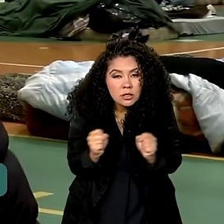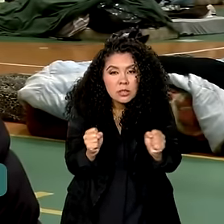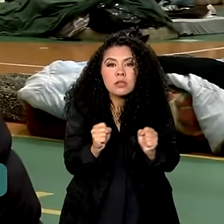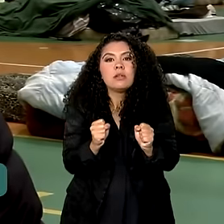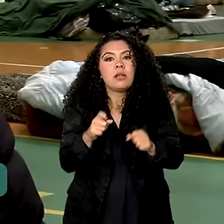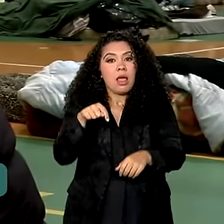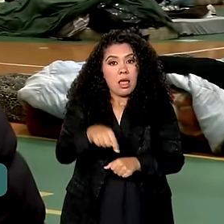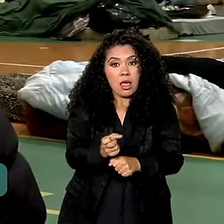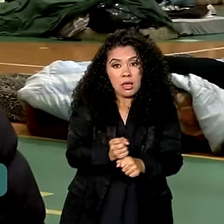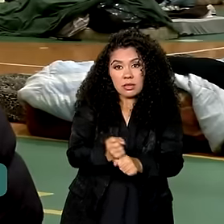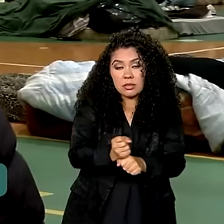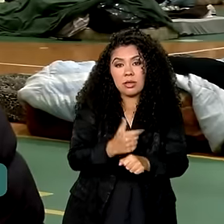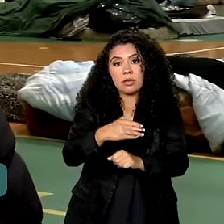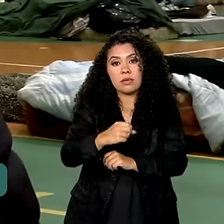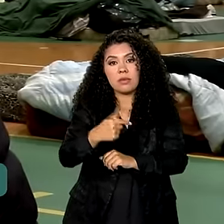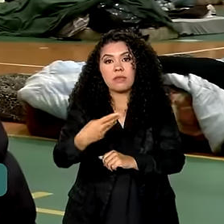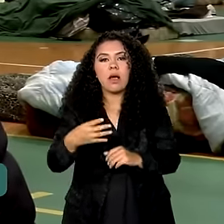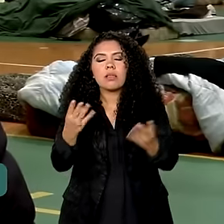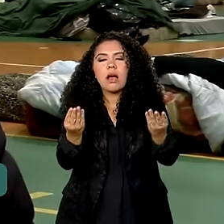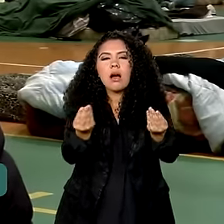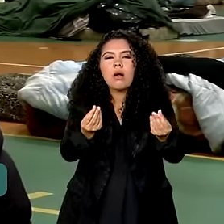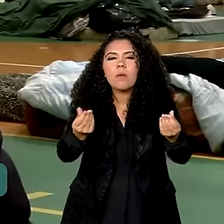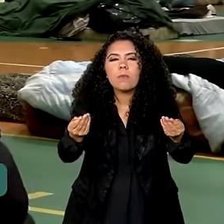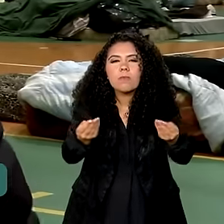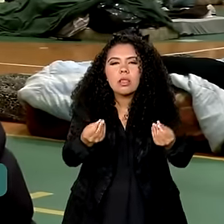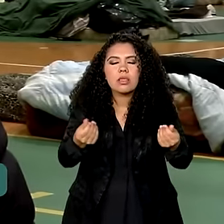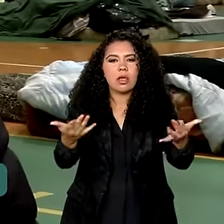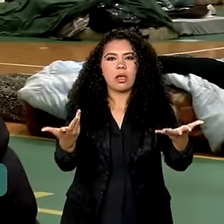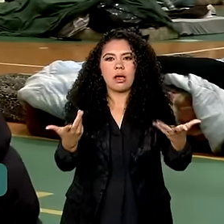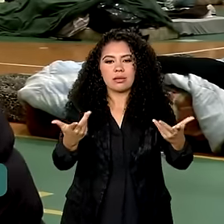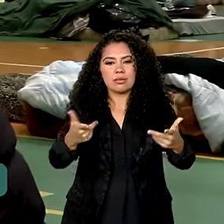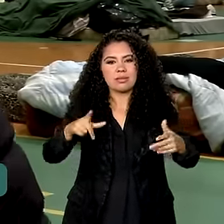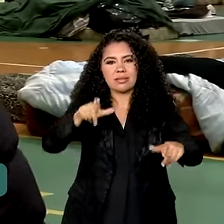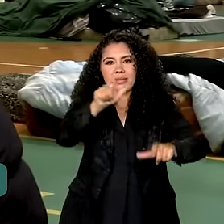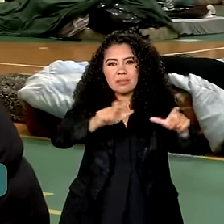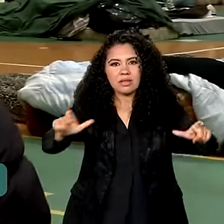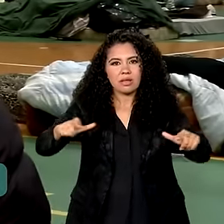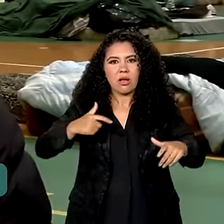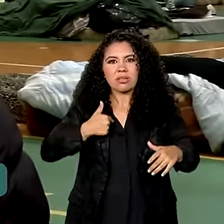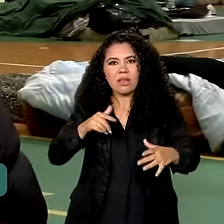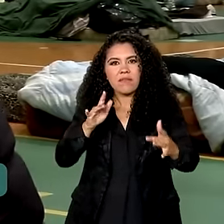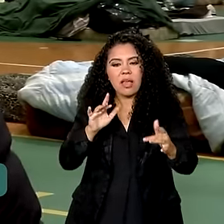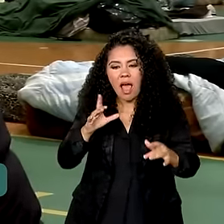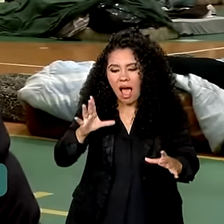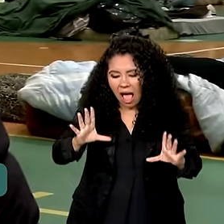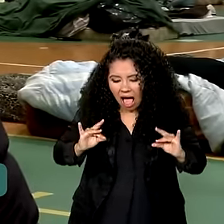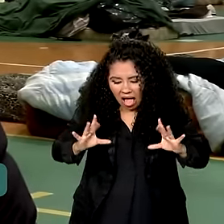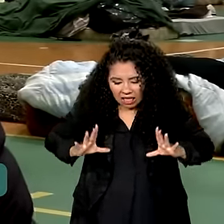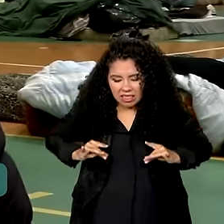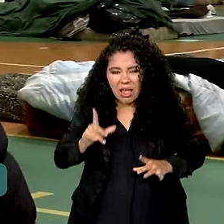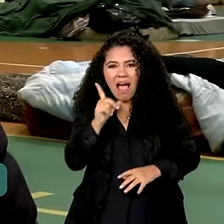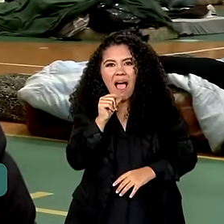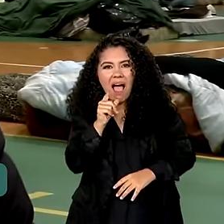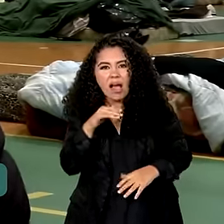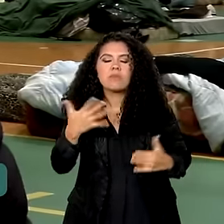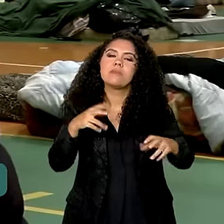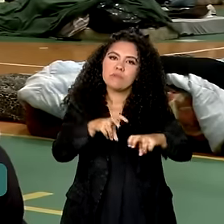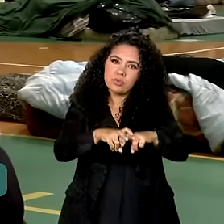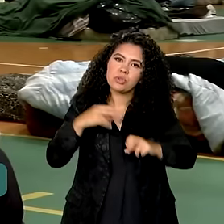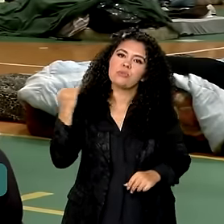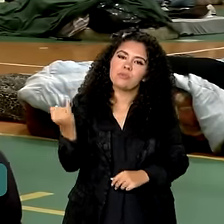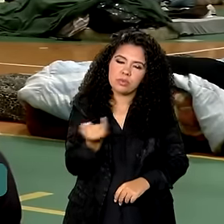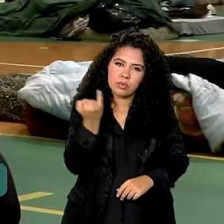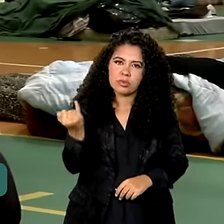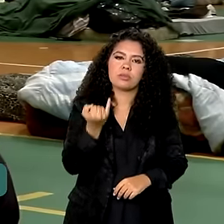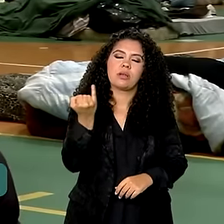ano ainda, com a umidade, o pessoal se molhou muito e durante muitos dias. Então é super importante até